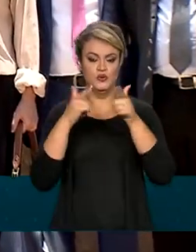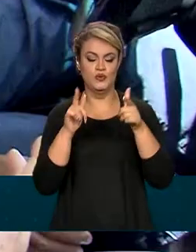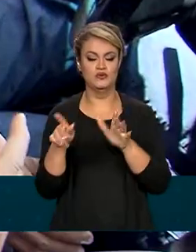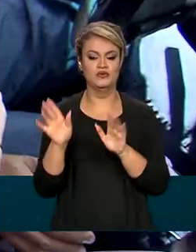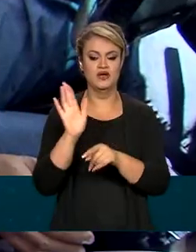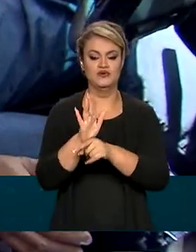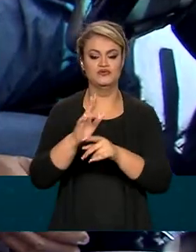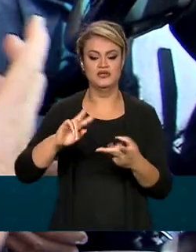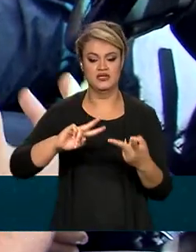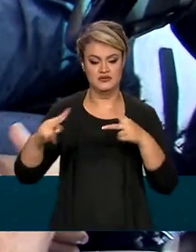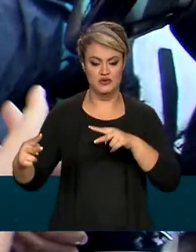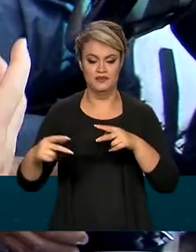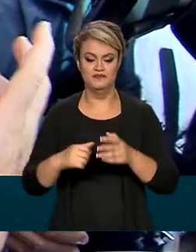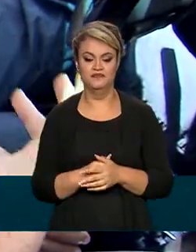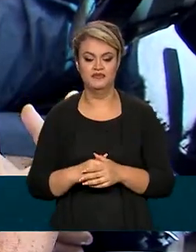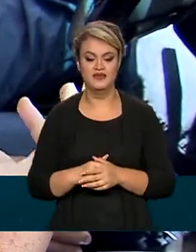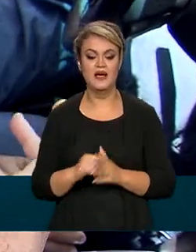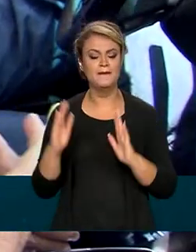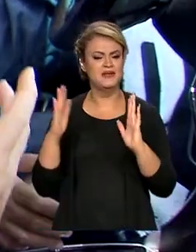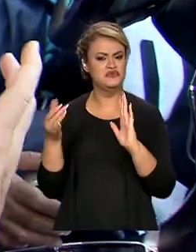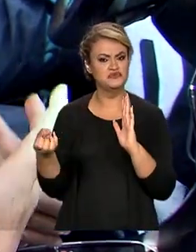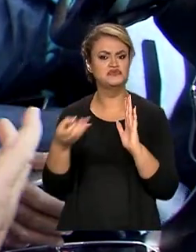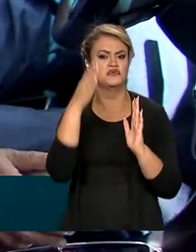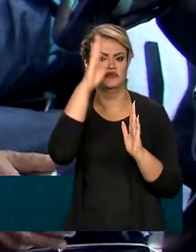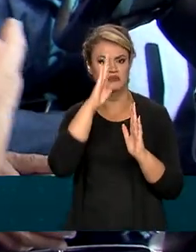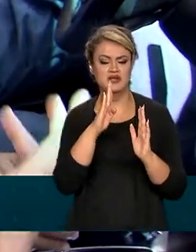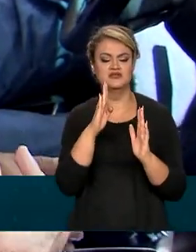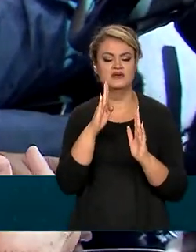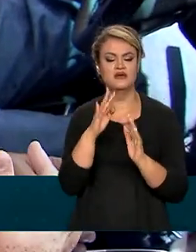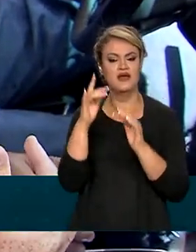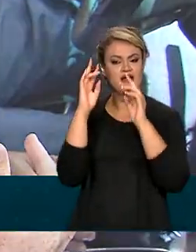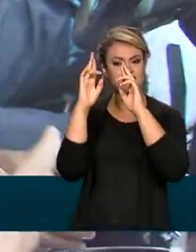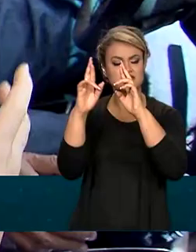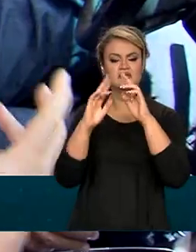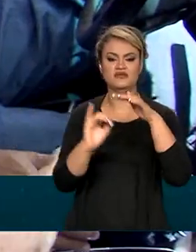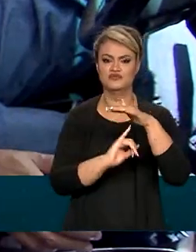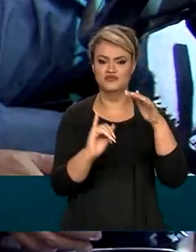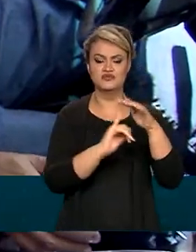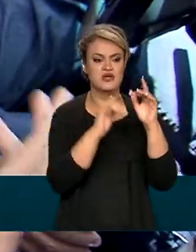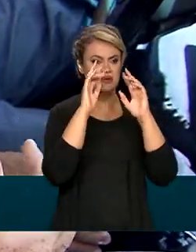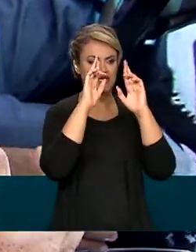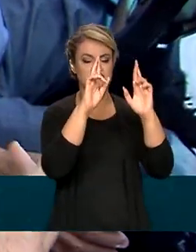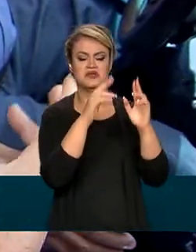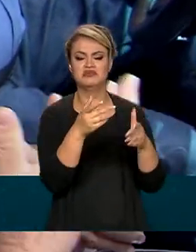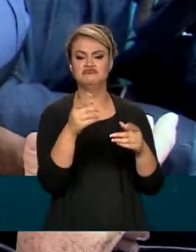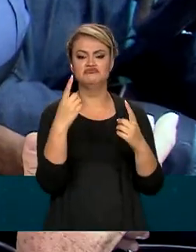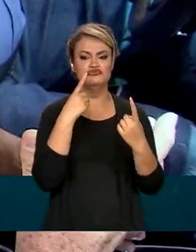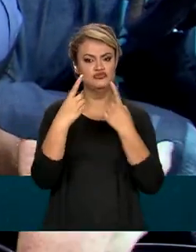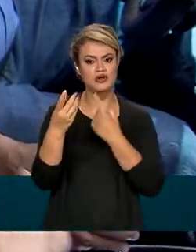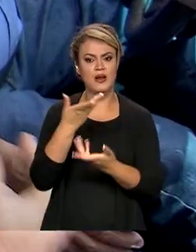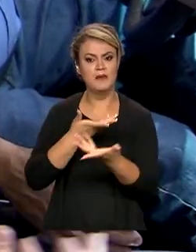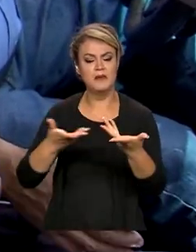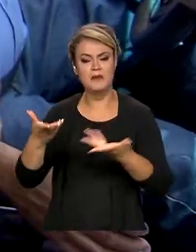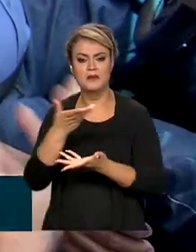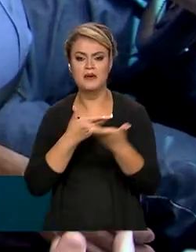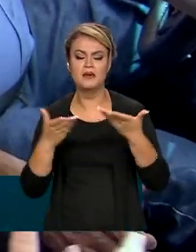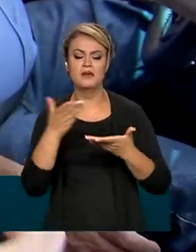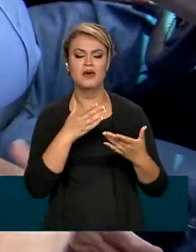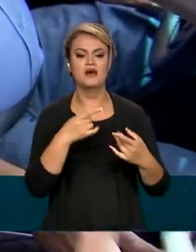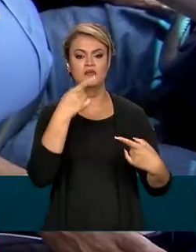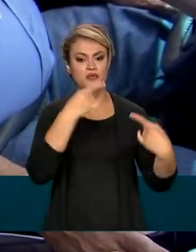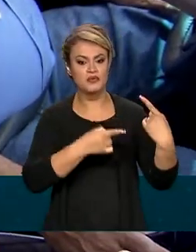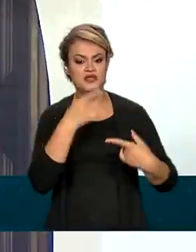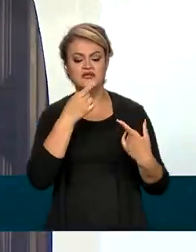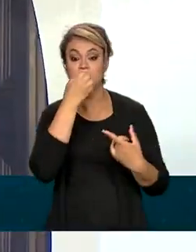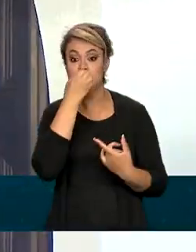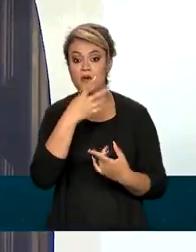É um novo tempo para o Brasil. É o tempo de respeito às instituições. É o tempo do diálogo permanente. É o tempo da política e